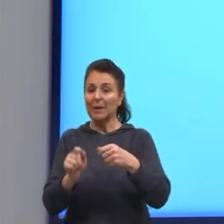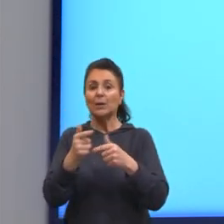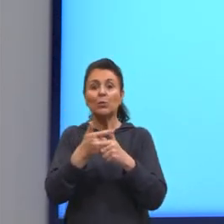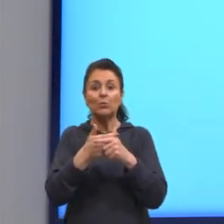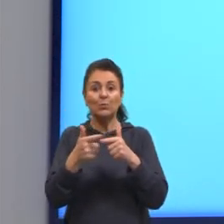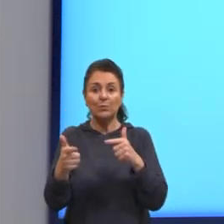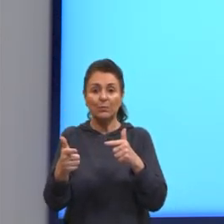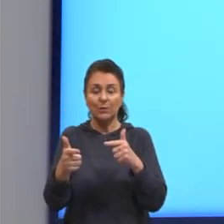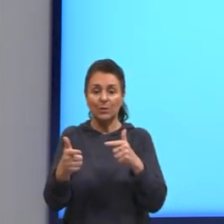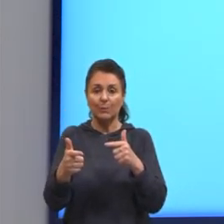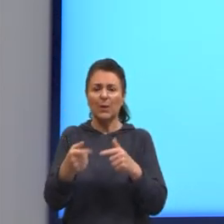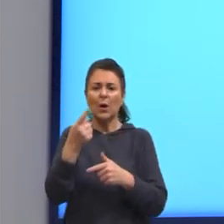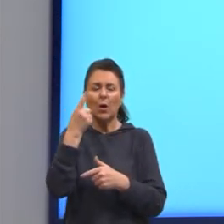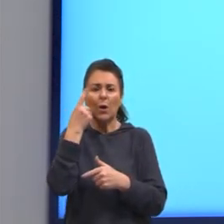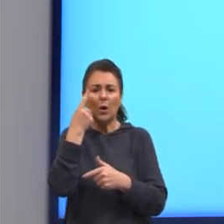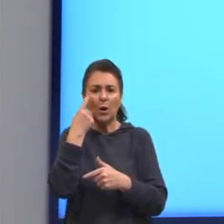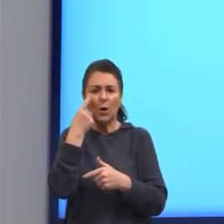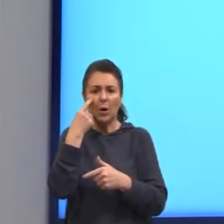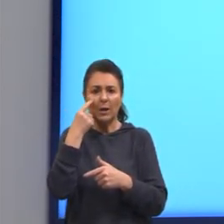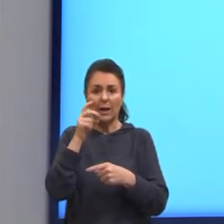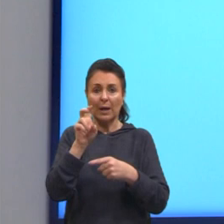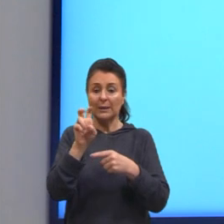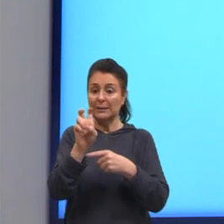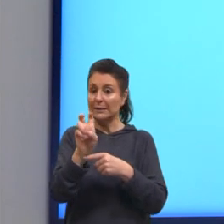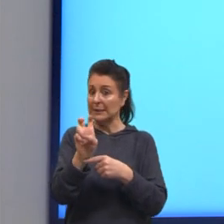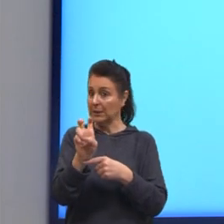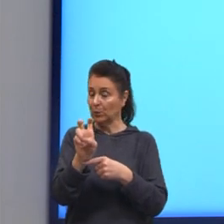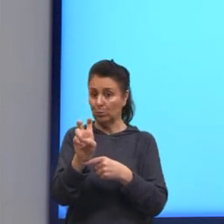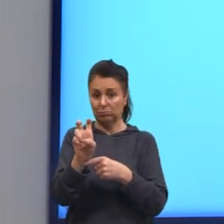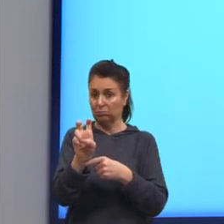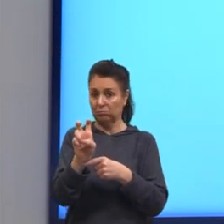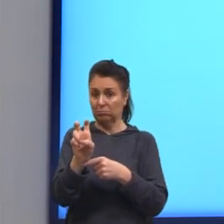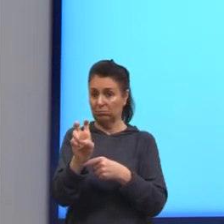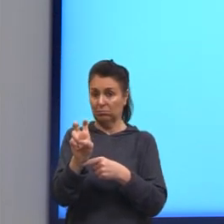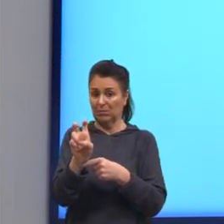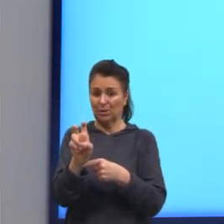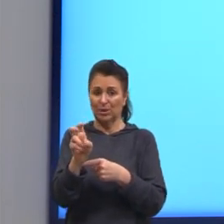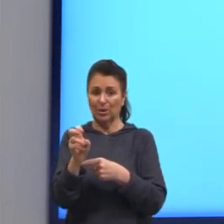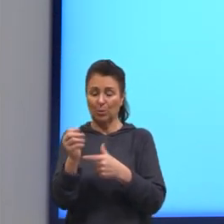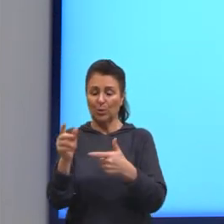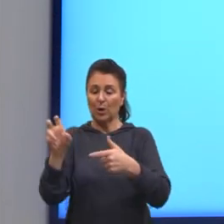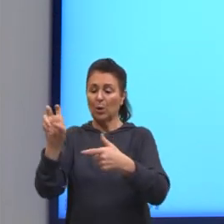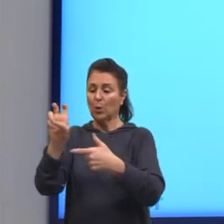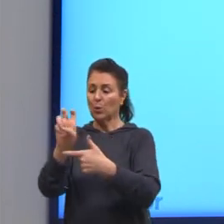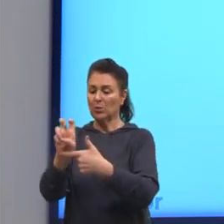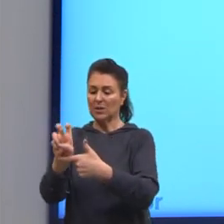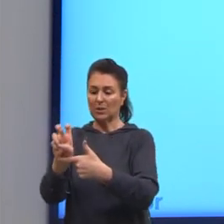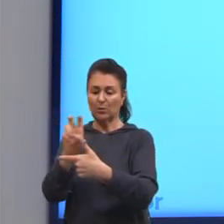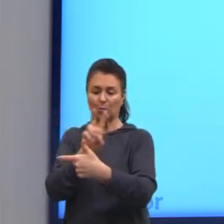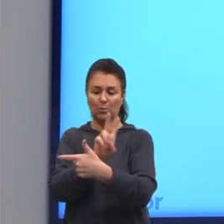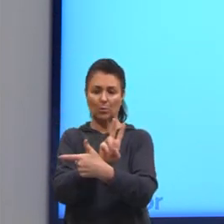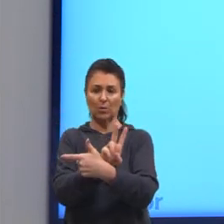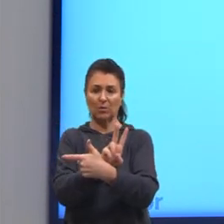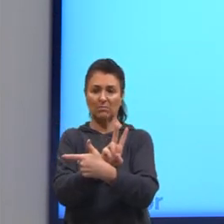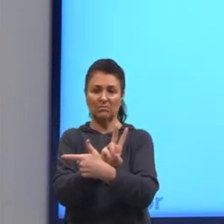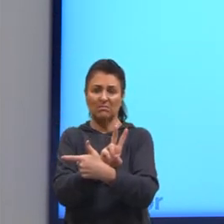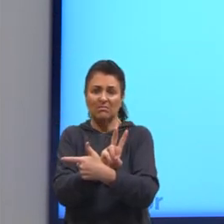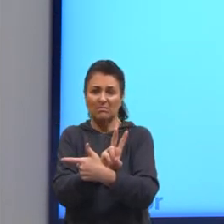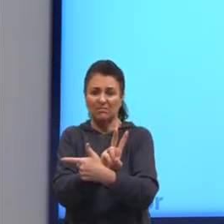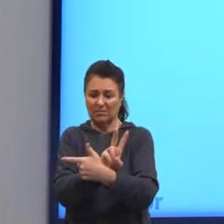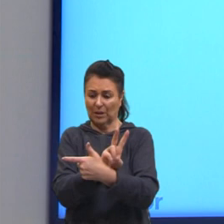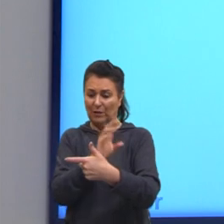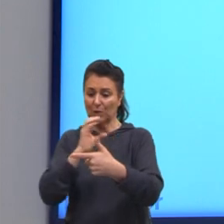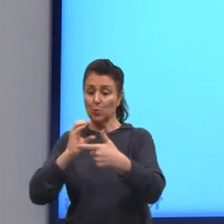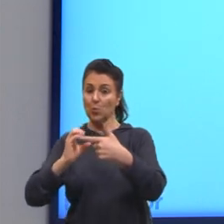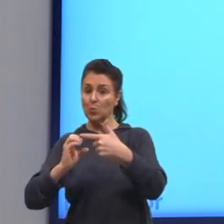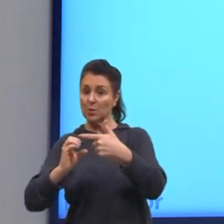vocês. Observem que o 5 não cabe no 2, né? Então, gente diz que cabe 0 vezes. Aí, nós